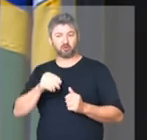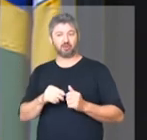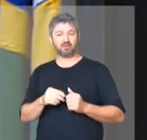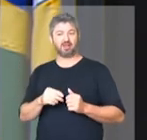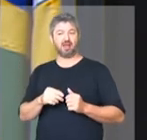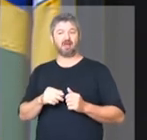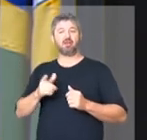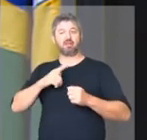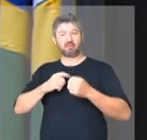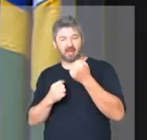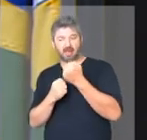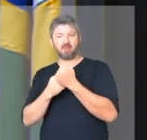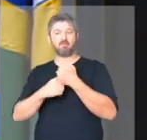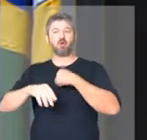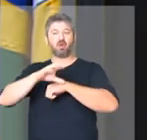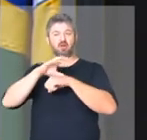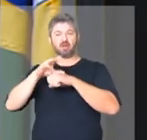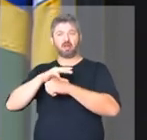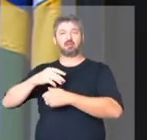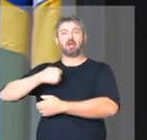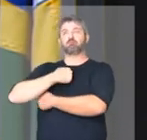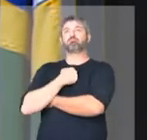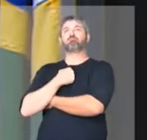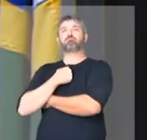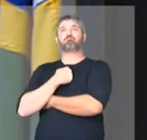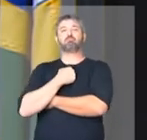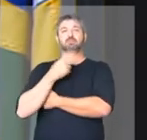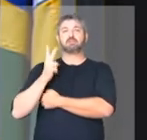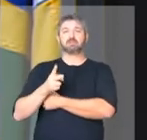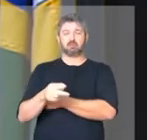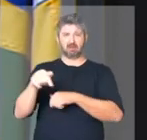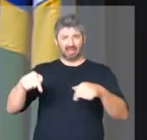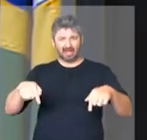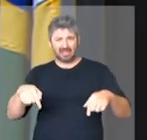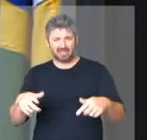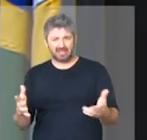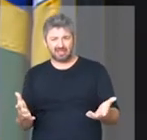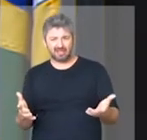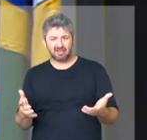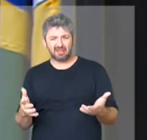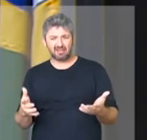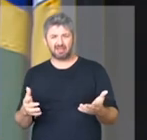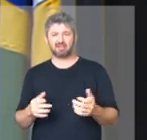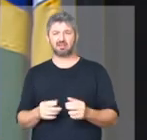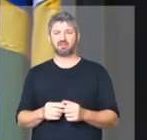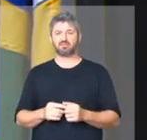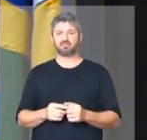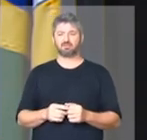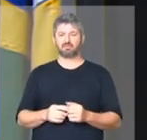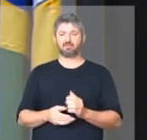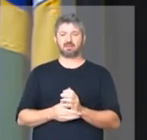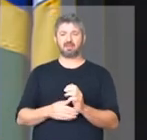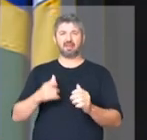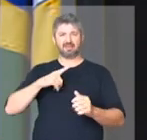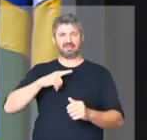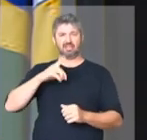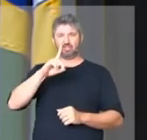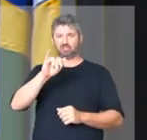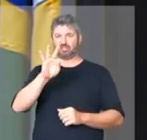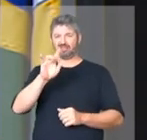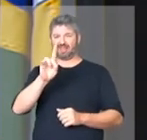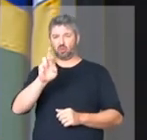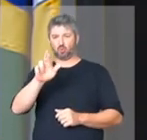a Constituição embaixo do seu braço, que aqui haveria uma ditadura, uma